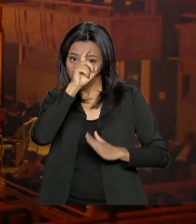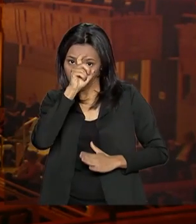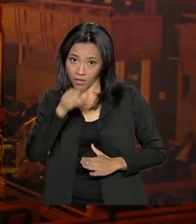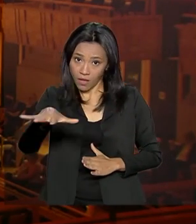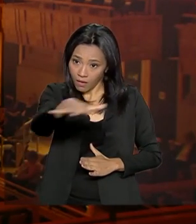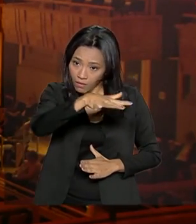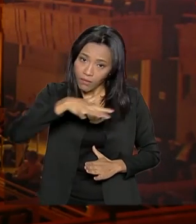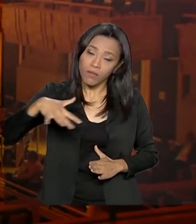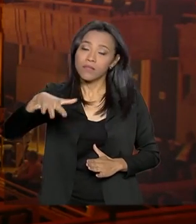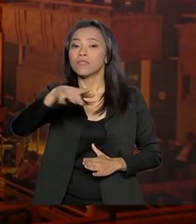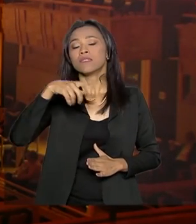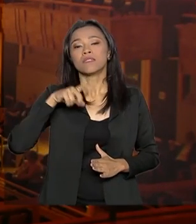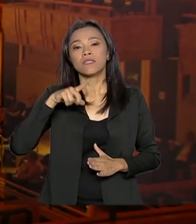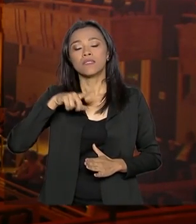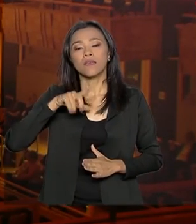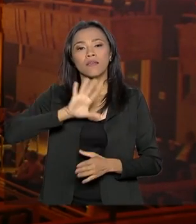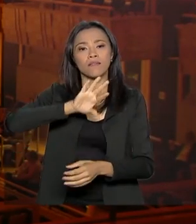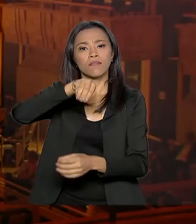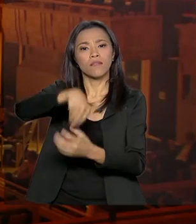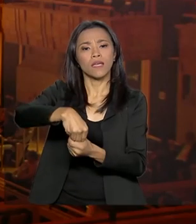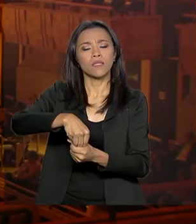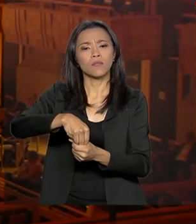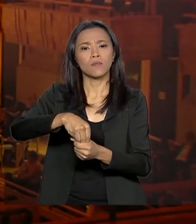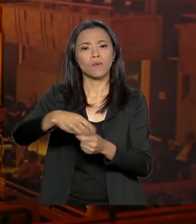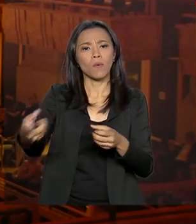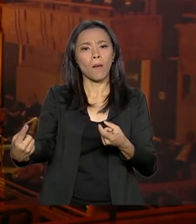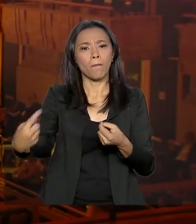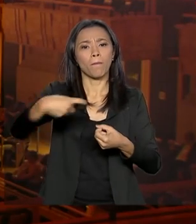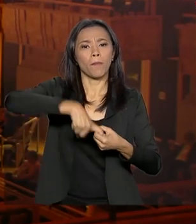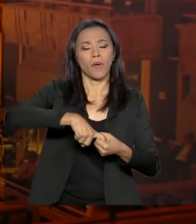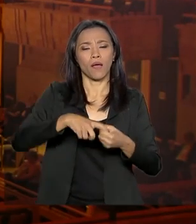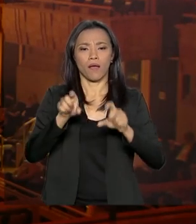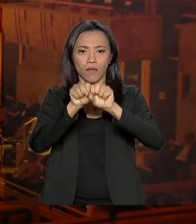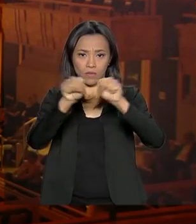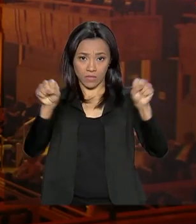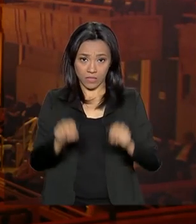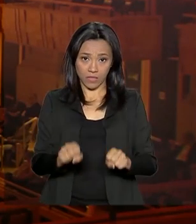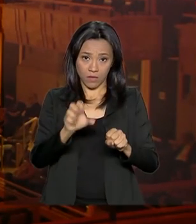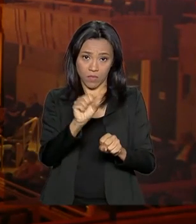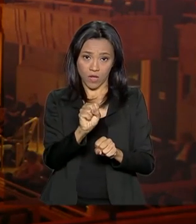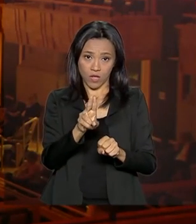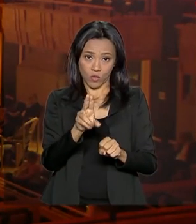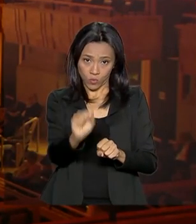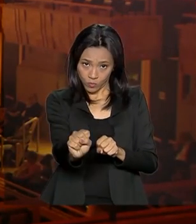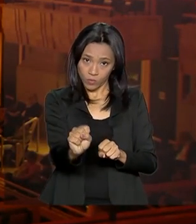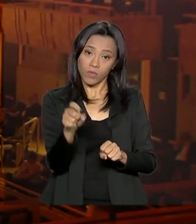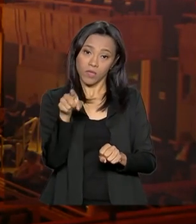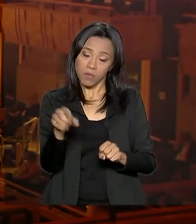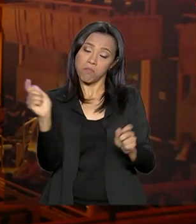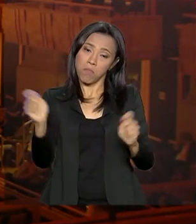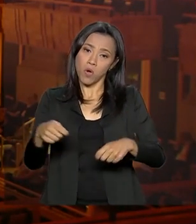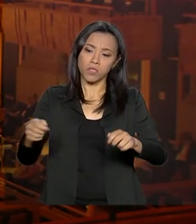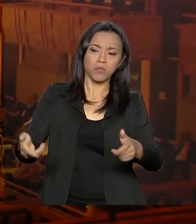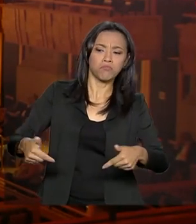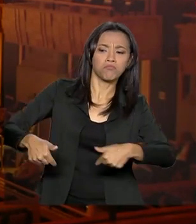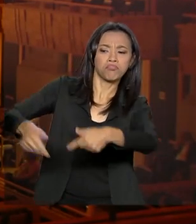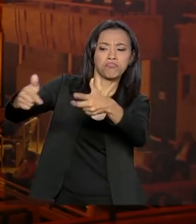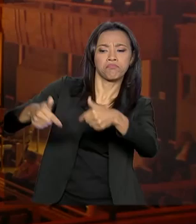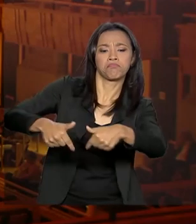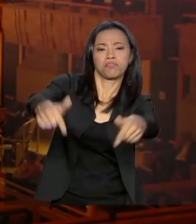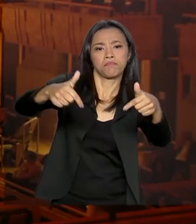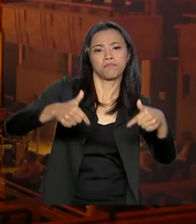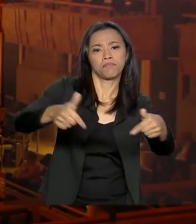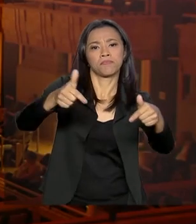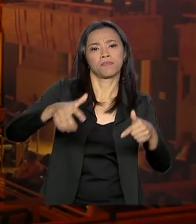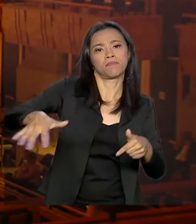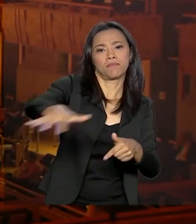e média complexidade dentro do Sistema Único de Saúde, para que elas possam realizar melhorias em infraestrutura, principalmente